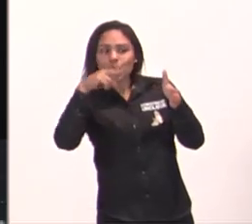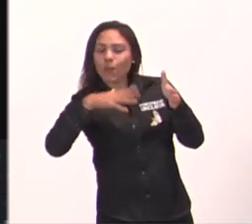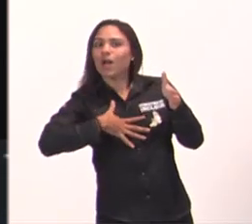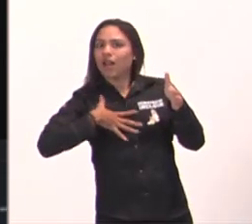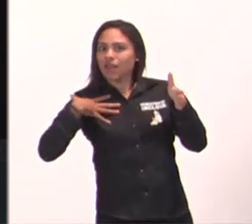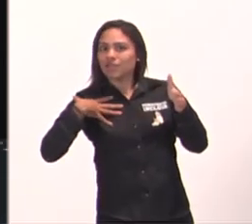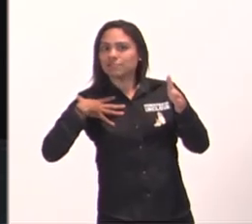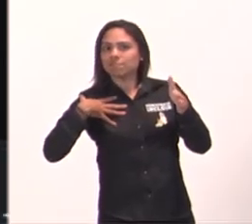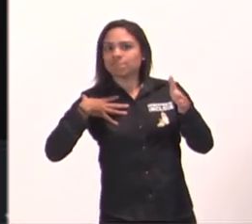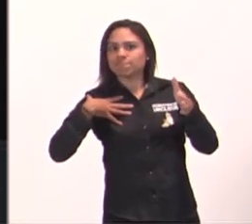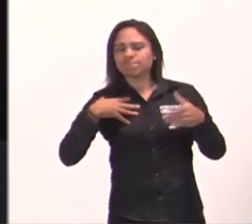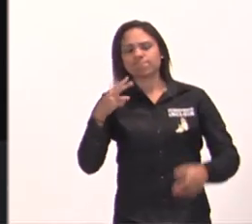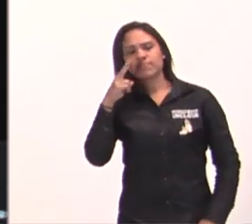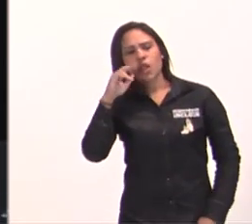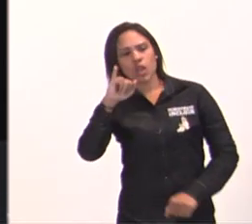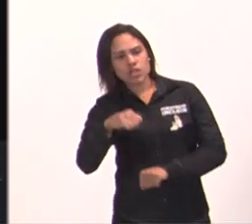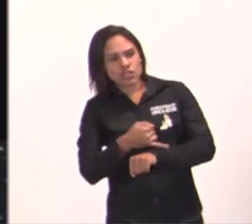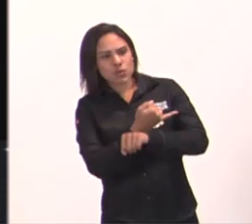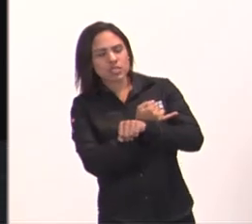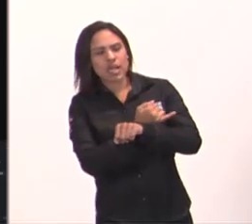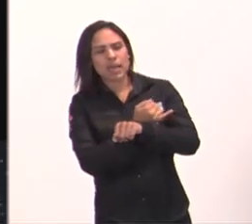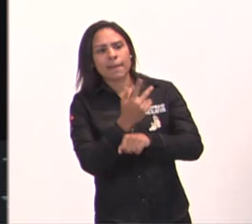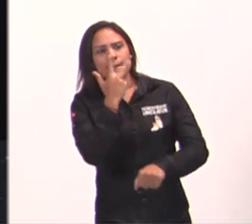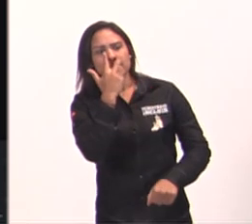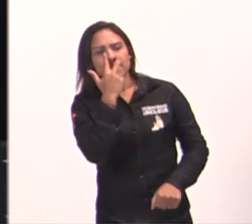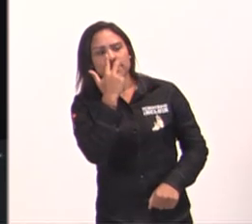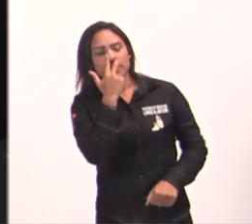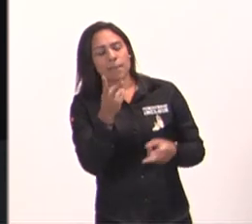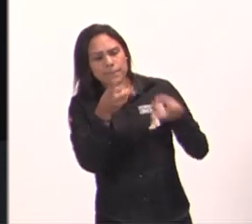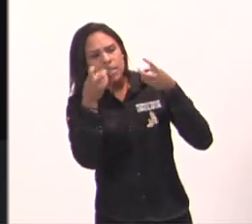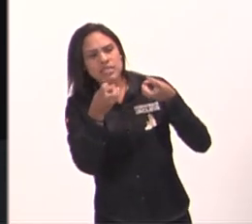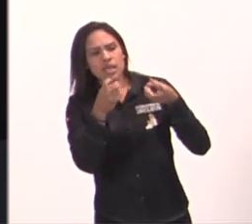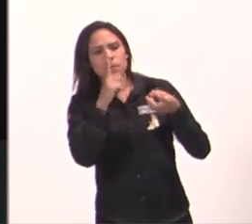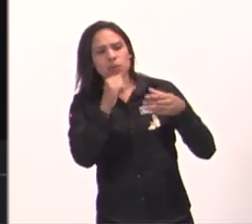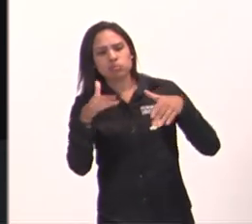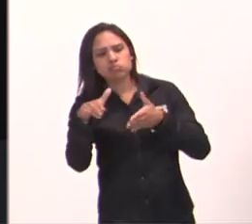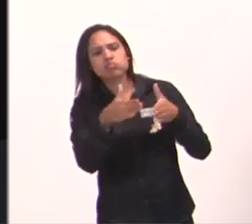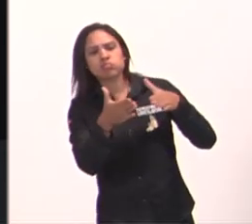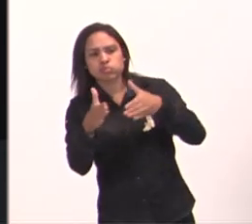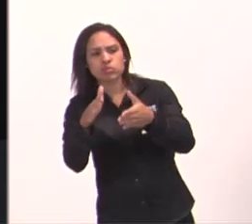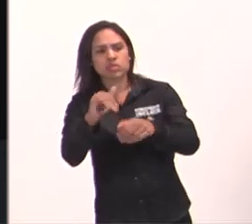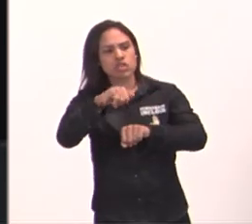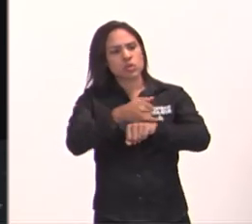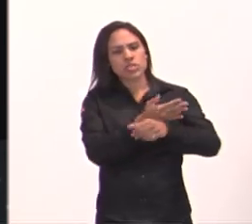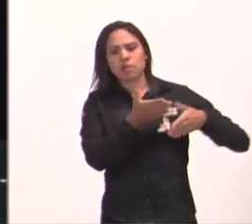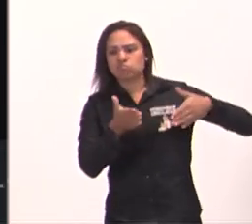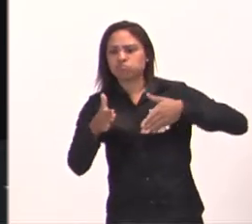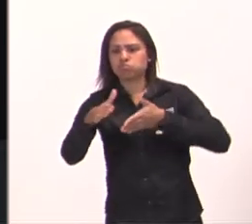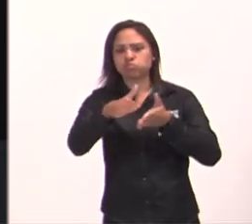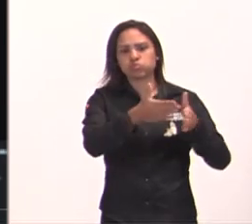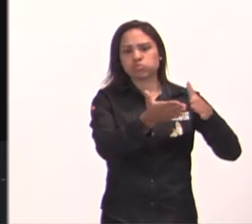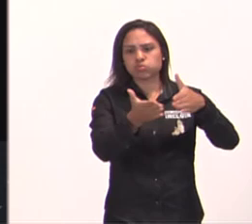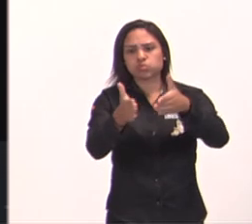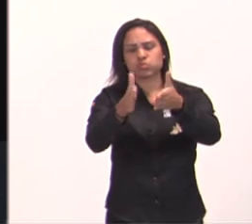e ele vê que um rio passa por Jerusalém, aquele rio garante a produção, aquele rio garante a higiene,